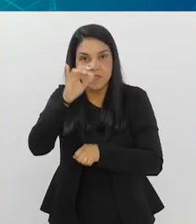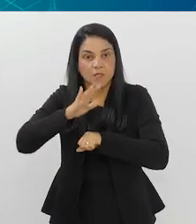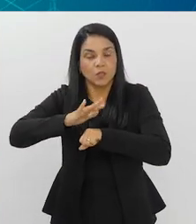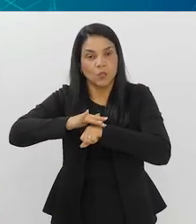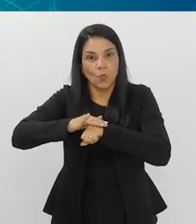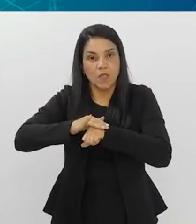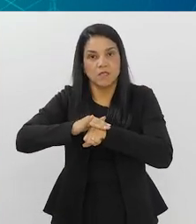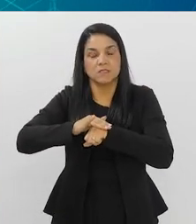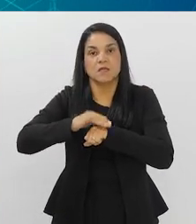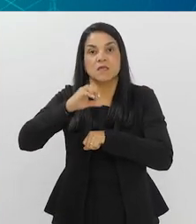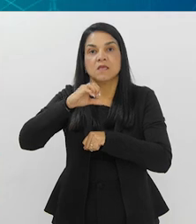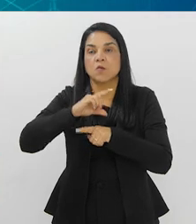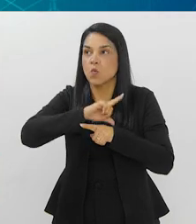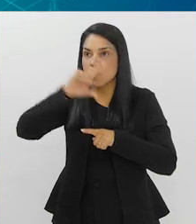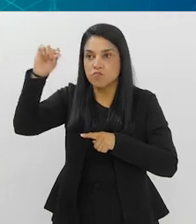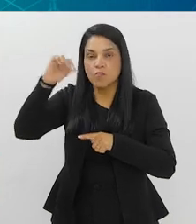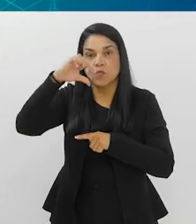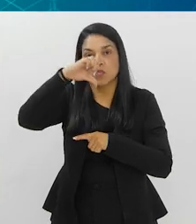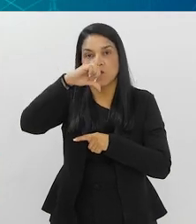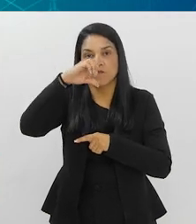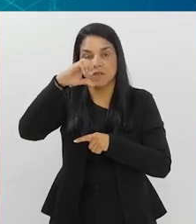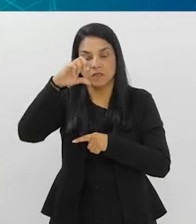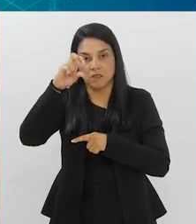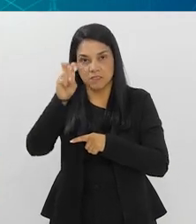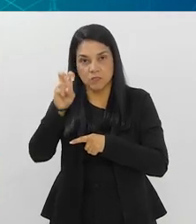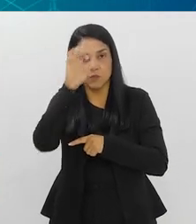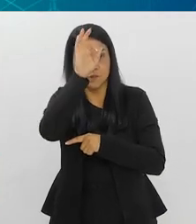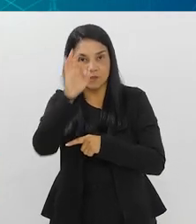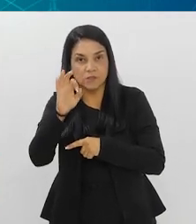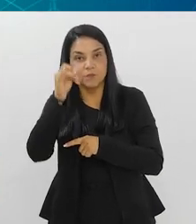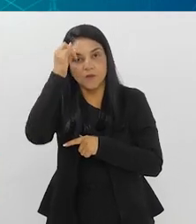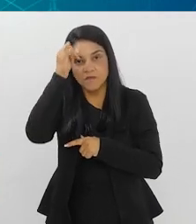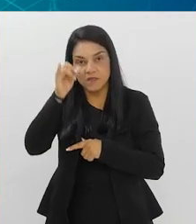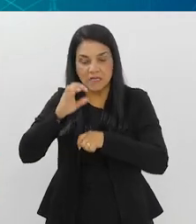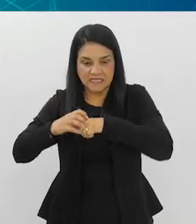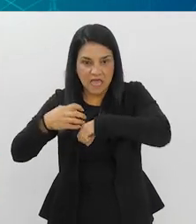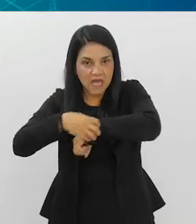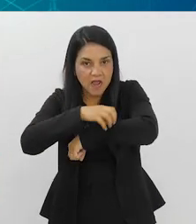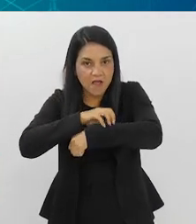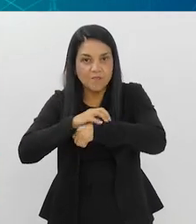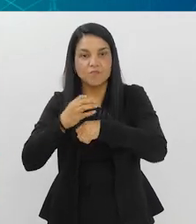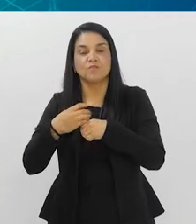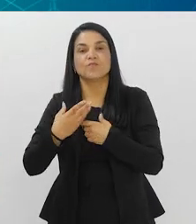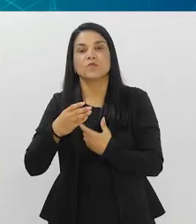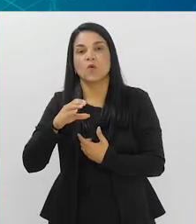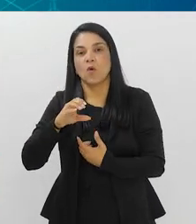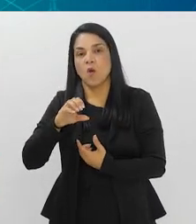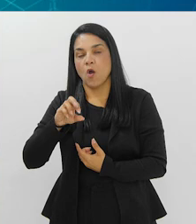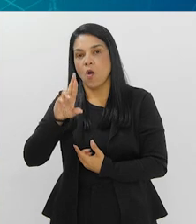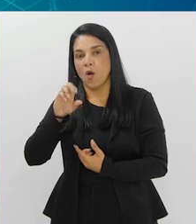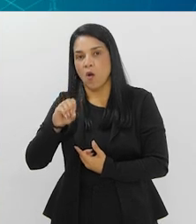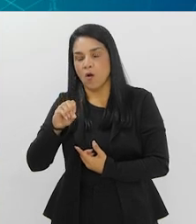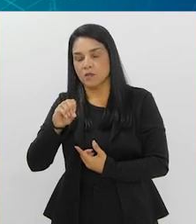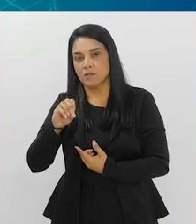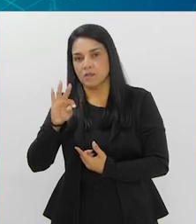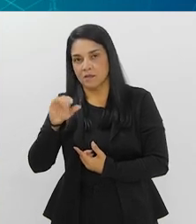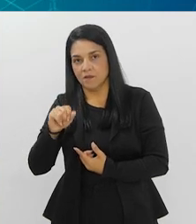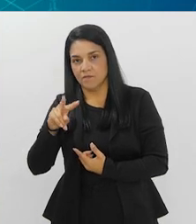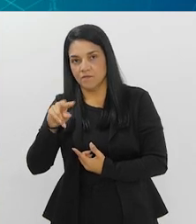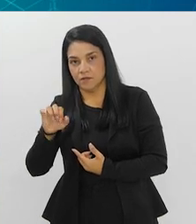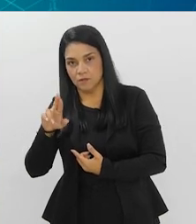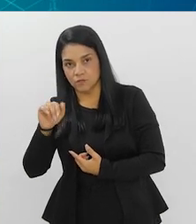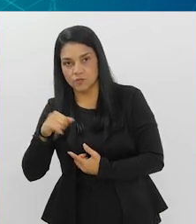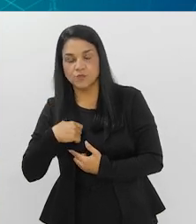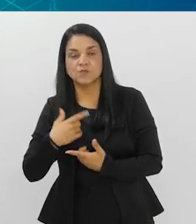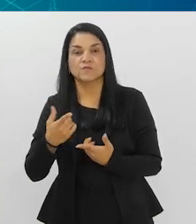atinja aí 95% de cobertura para evitarmos que um sarampo apareça, um rotavírus 90%. Então,